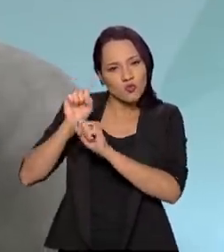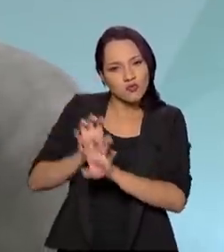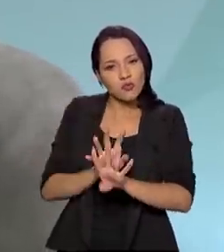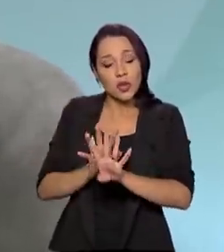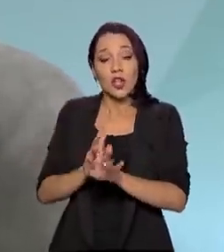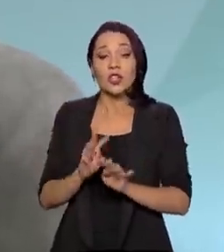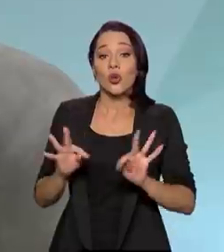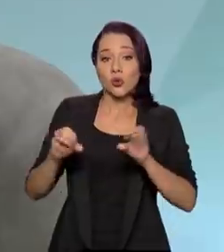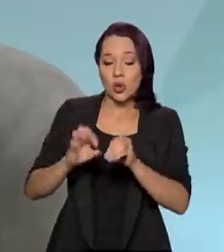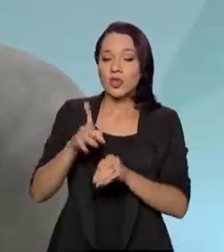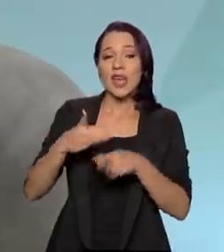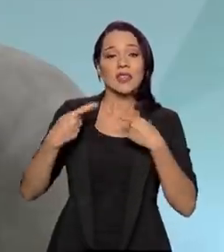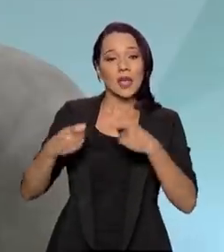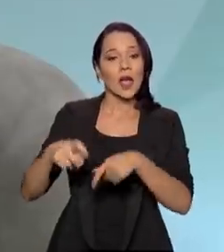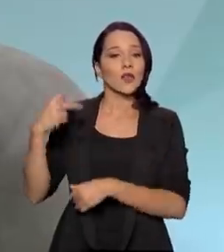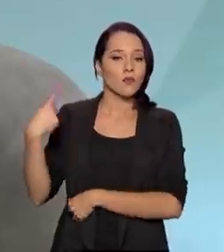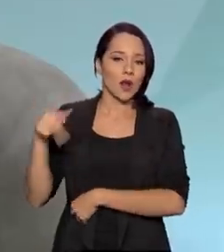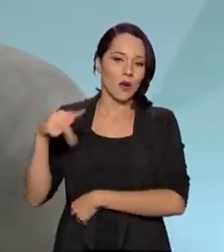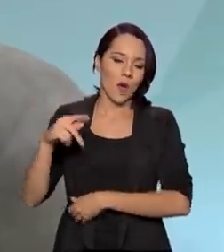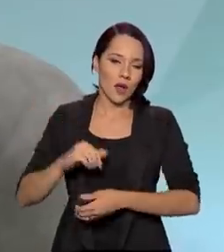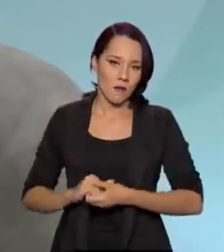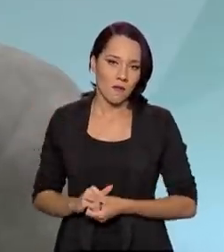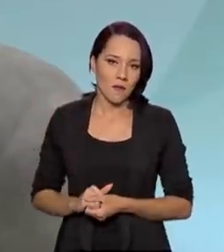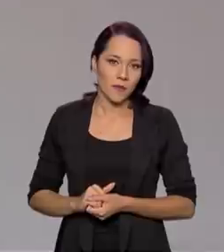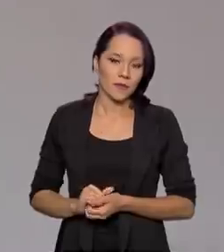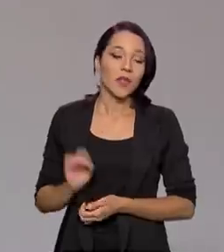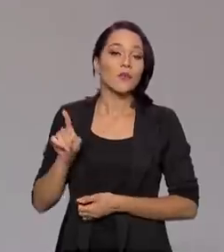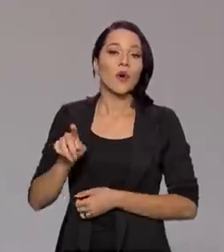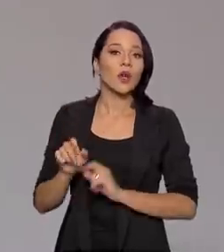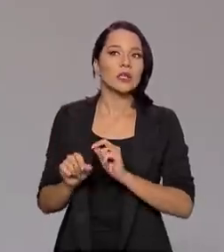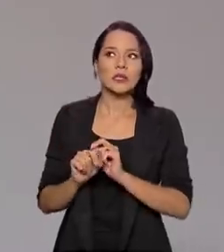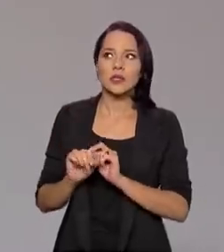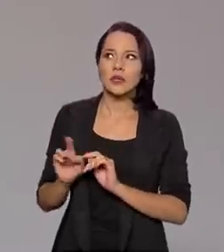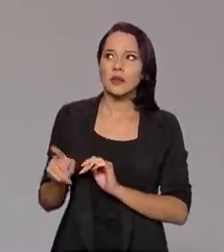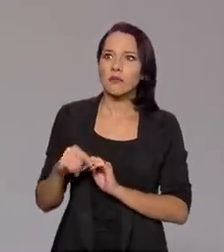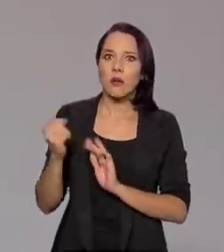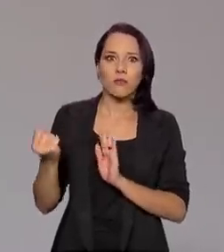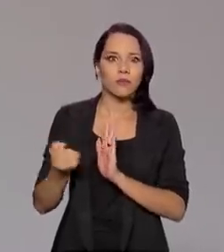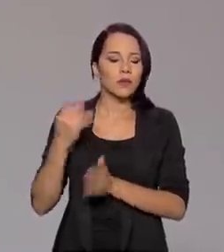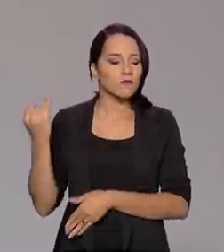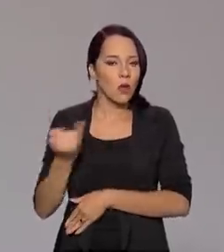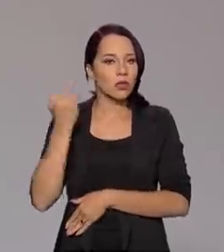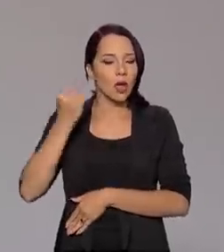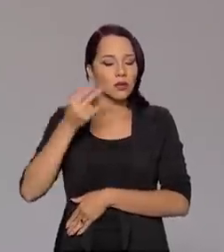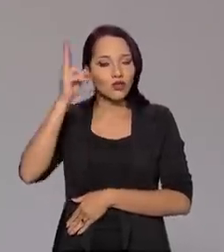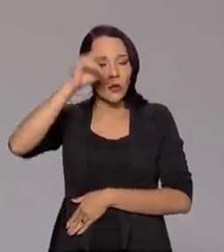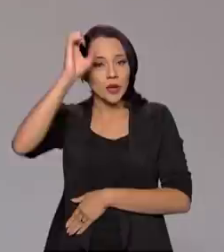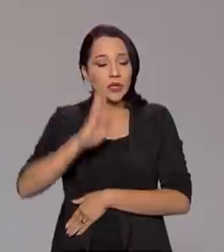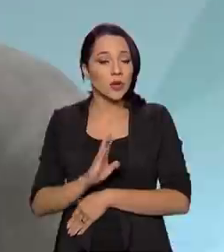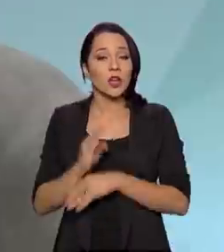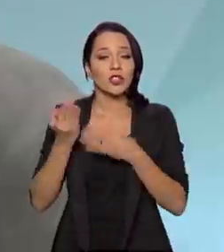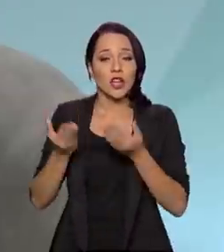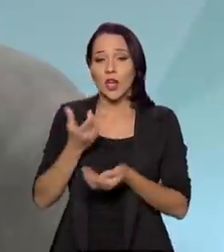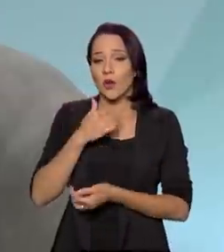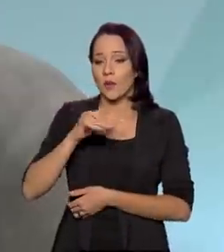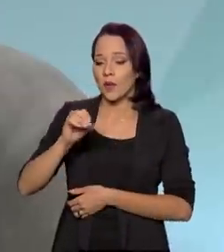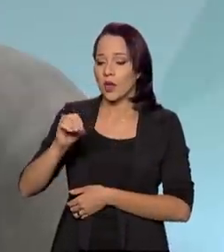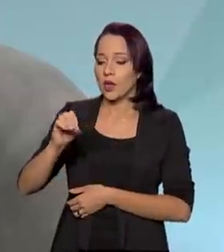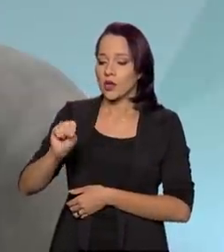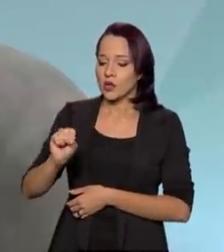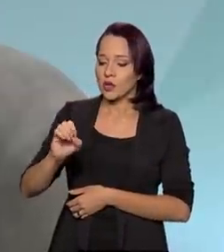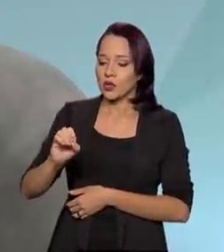são oriundos da Guerra do Paraguai. Foi um feito histórico do Brasil, uma vez que o Solandro Lopes era